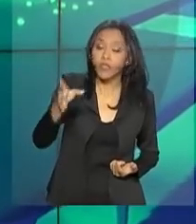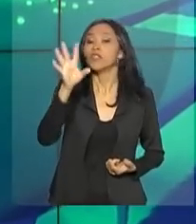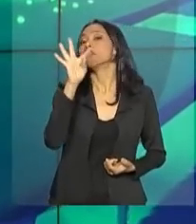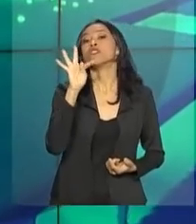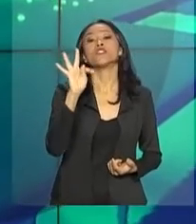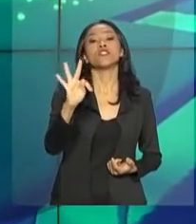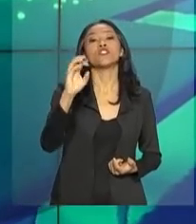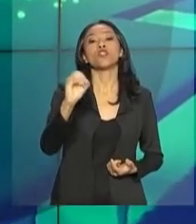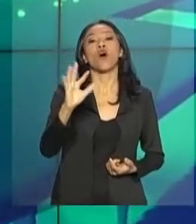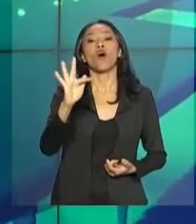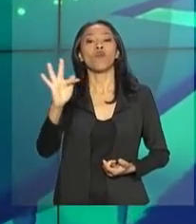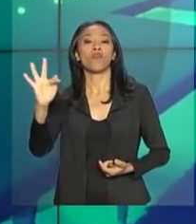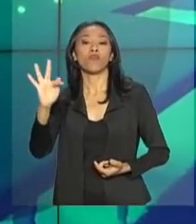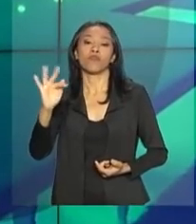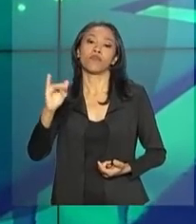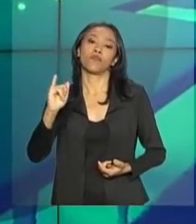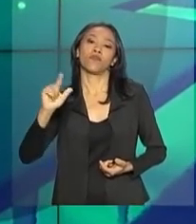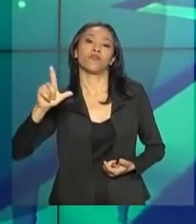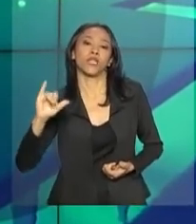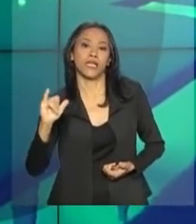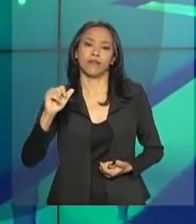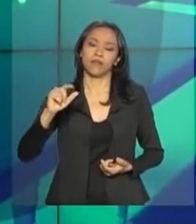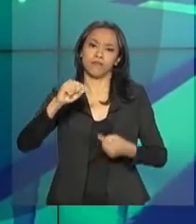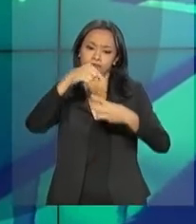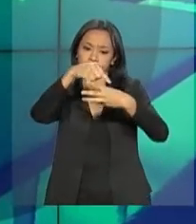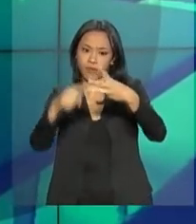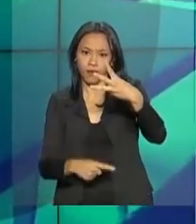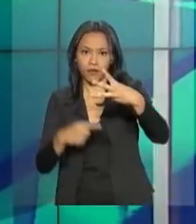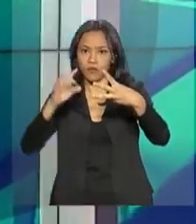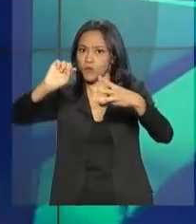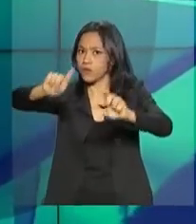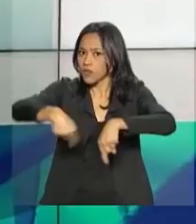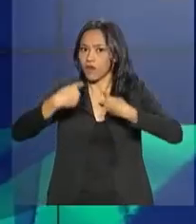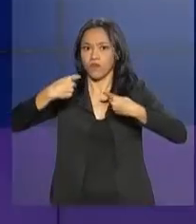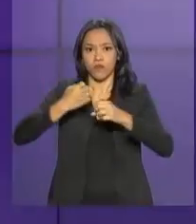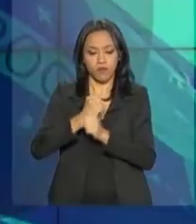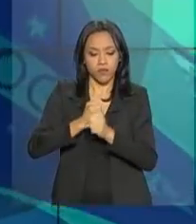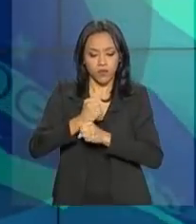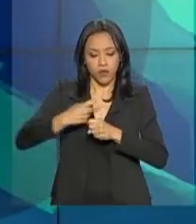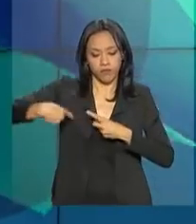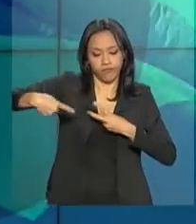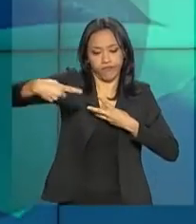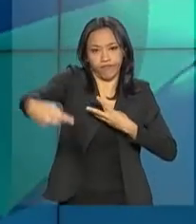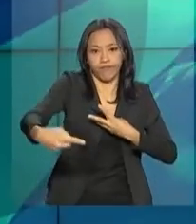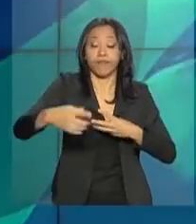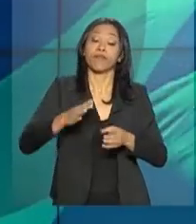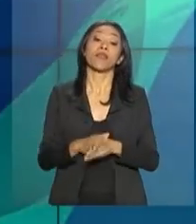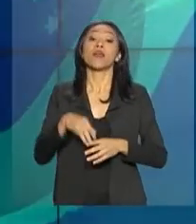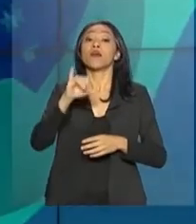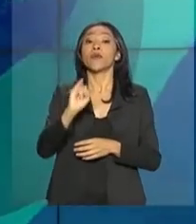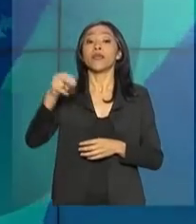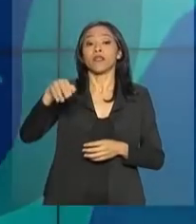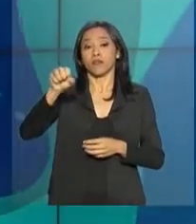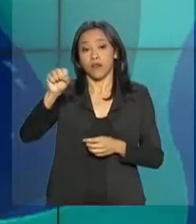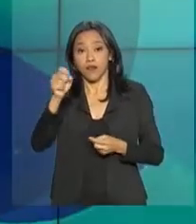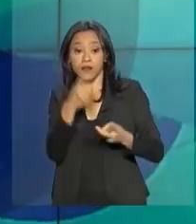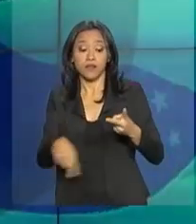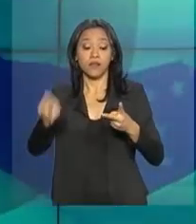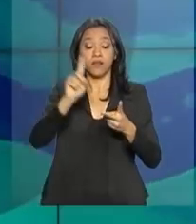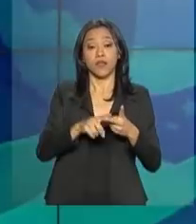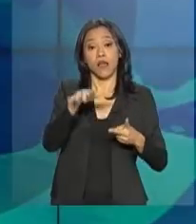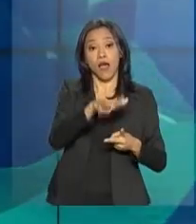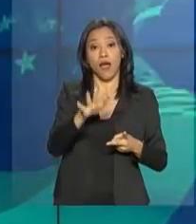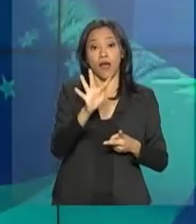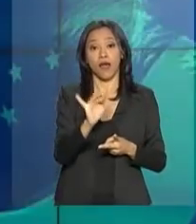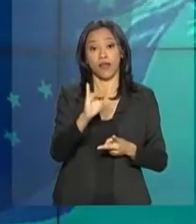Toffoli afirmou que o Brasil tem três grandes desafios para os próximos anos. A Previdência Social, a responsabilidade fiscal